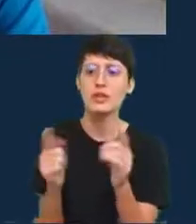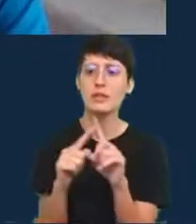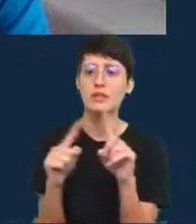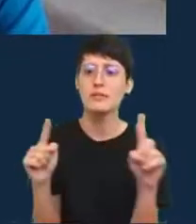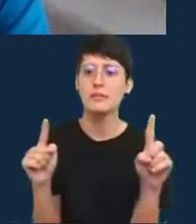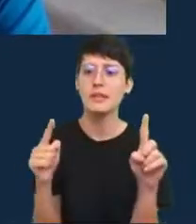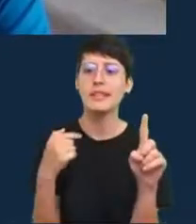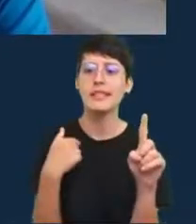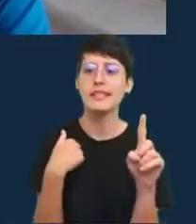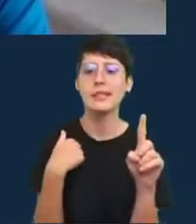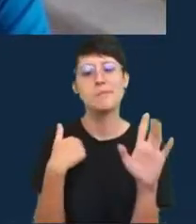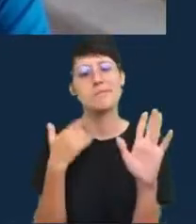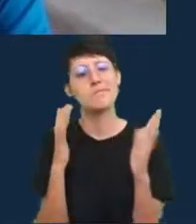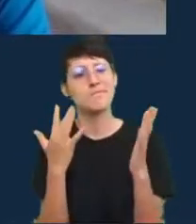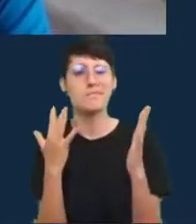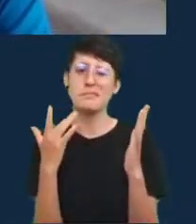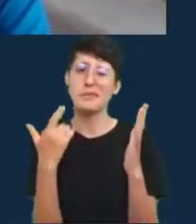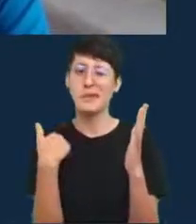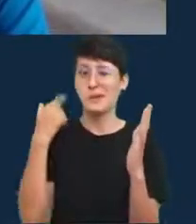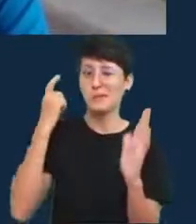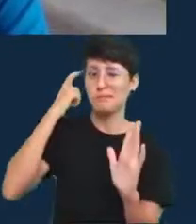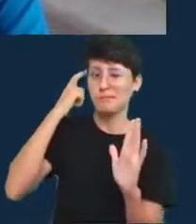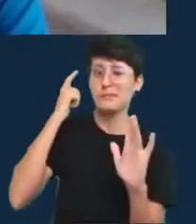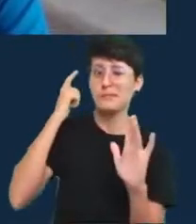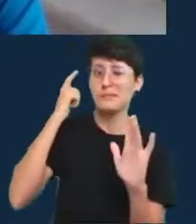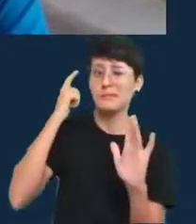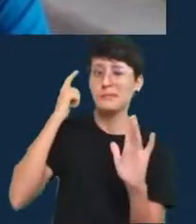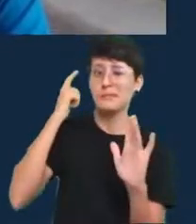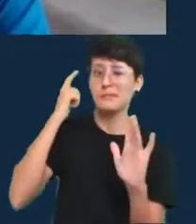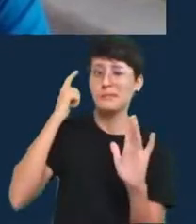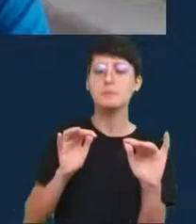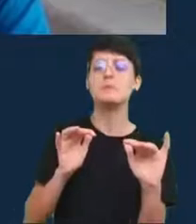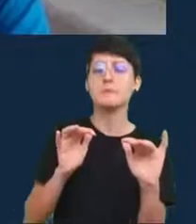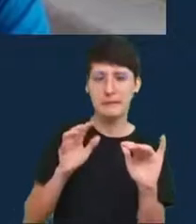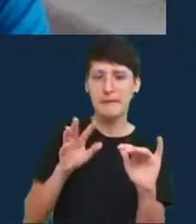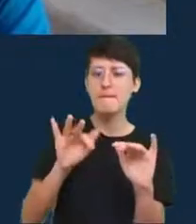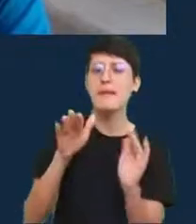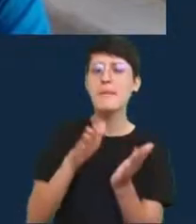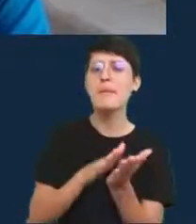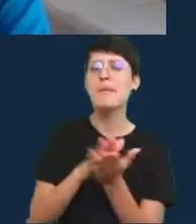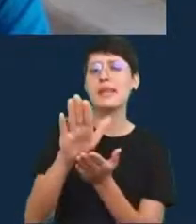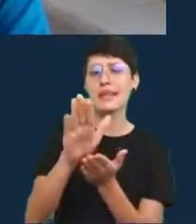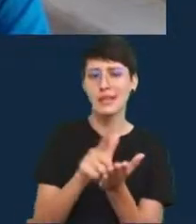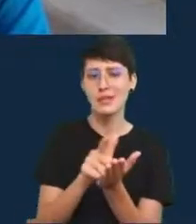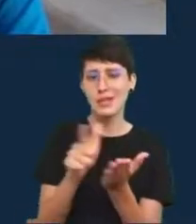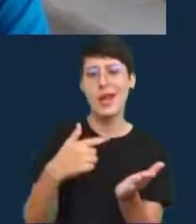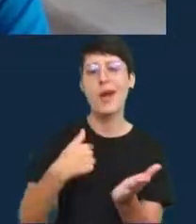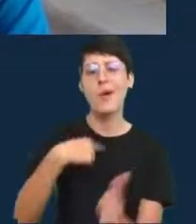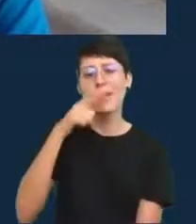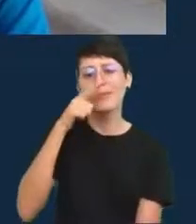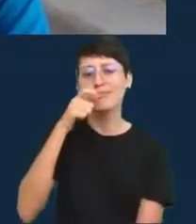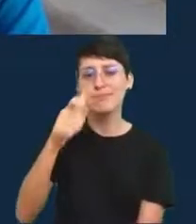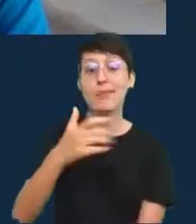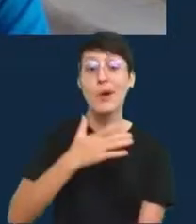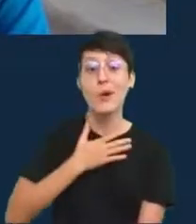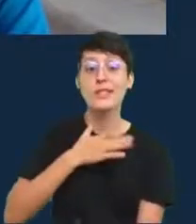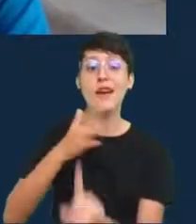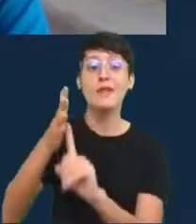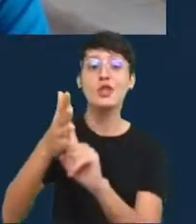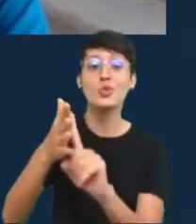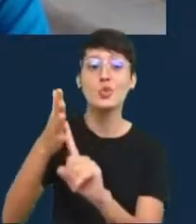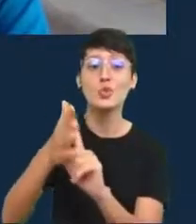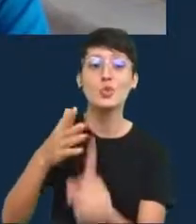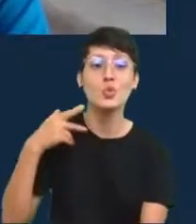estava já escrevendo para uma publicação então eu tinha interesse no discurso público e esse emprego